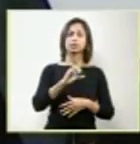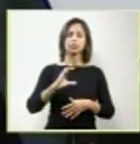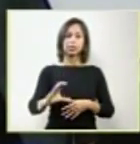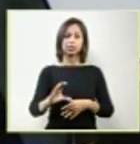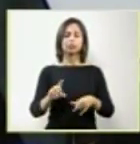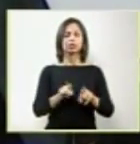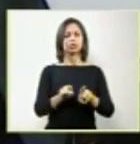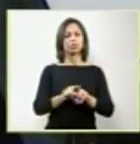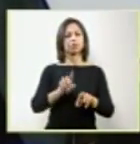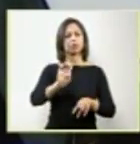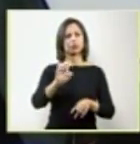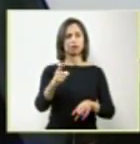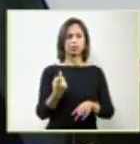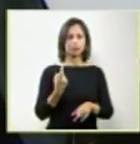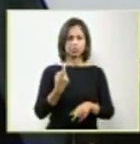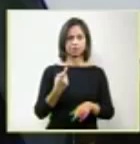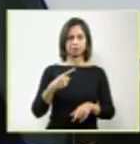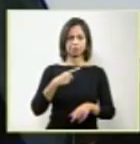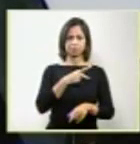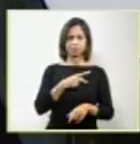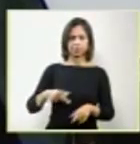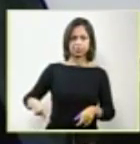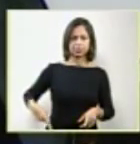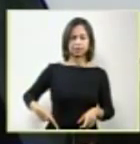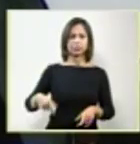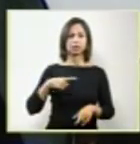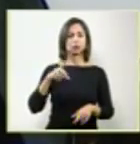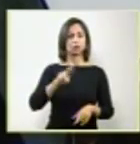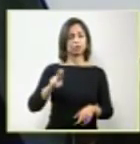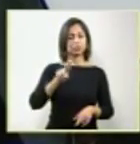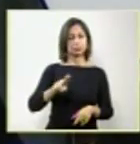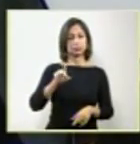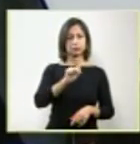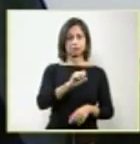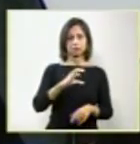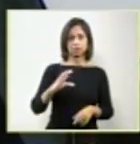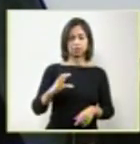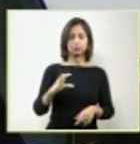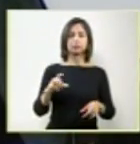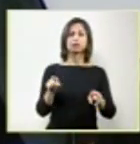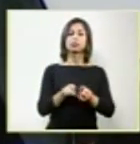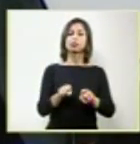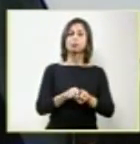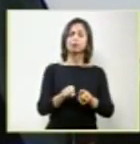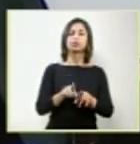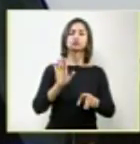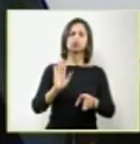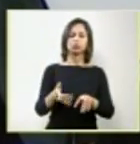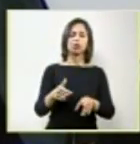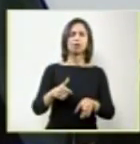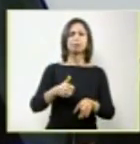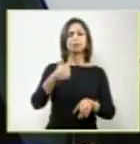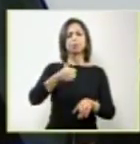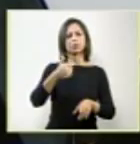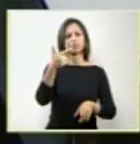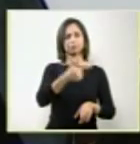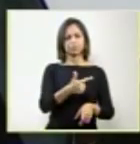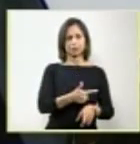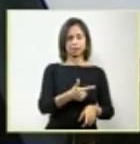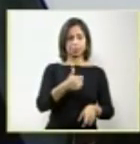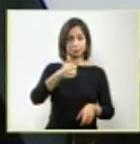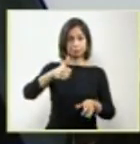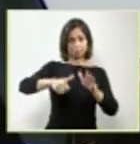-presidente do Conselho Regional de Medicina do Estado de Santa Catarina, primeiro vice-presidente do Conselho Federal de